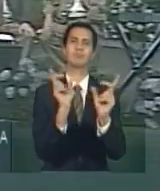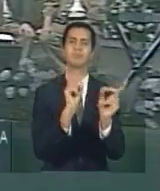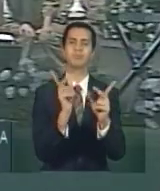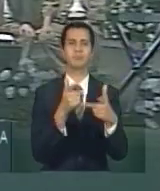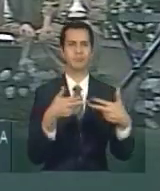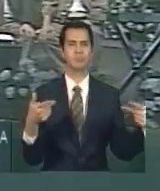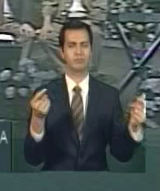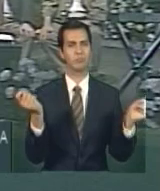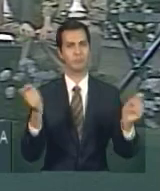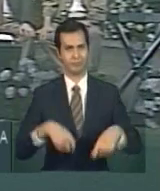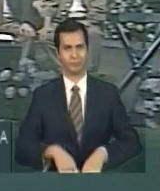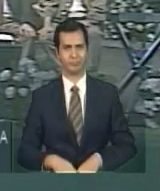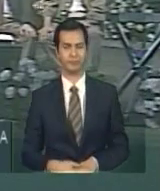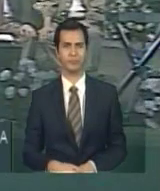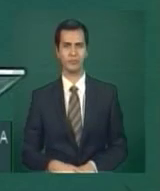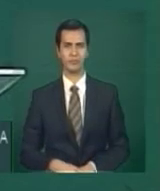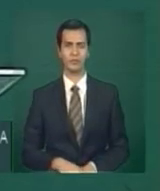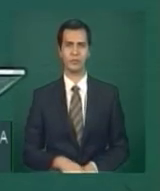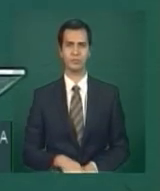é assegurar